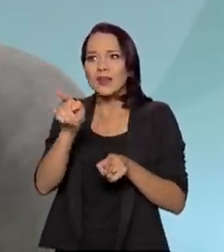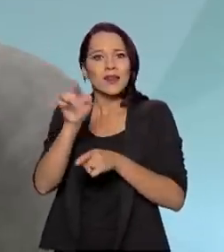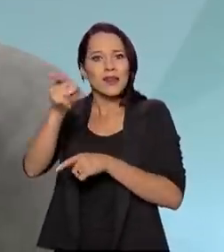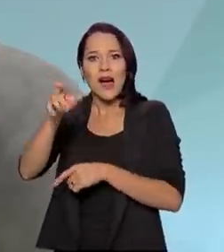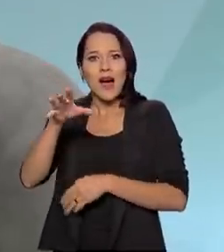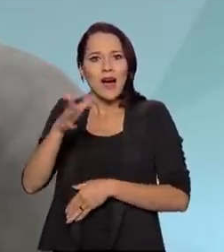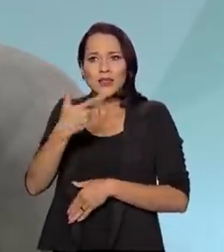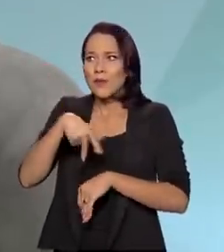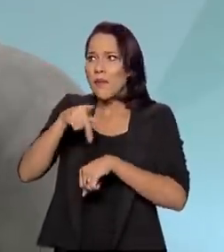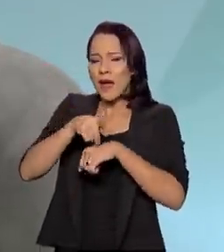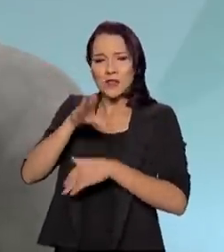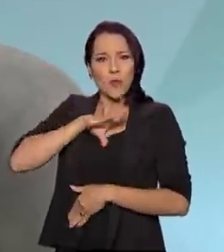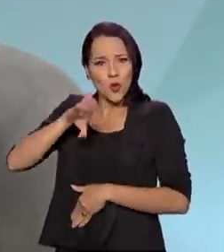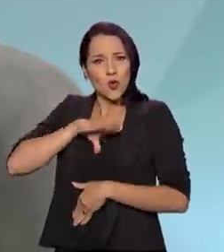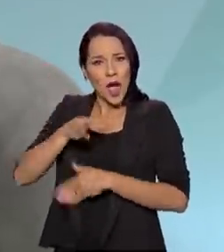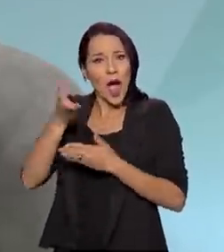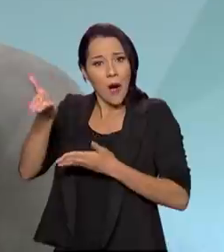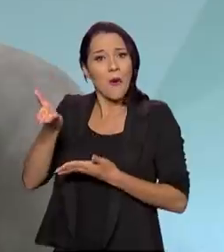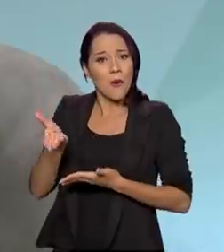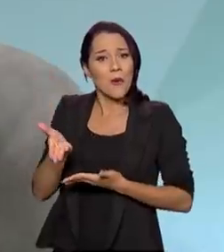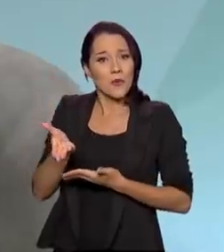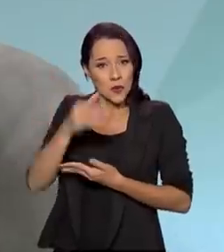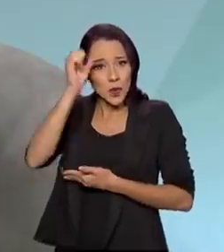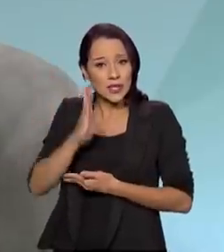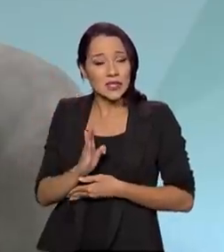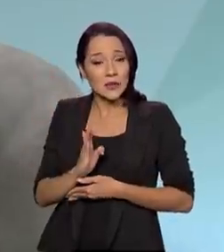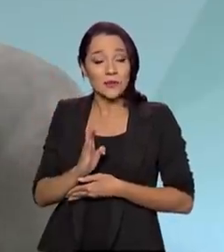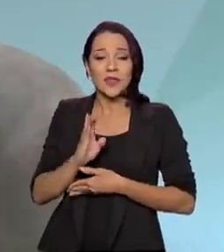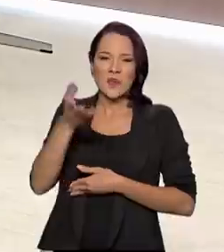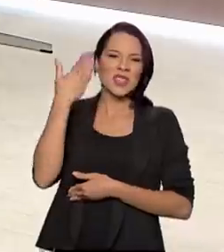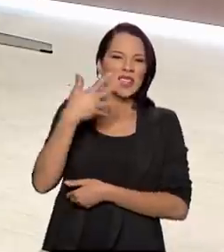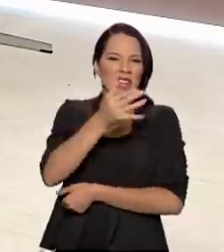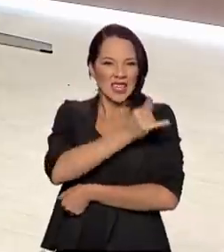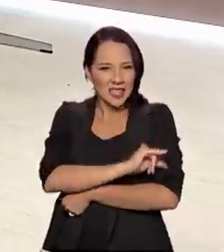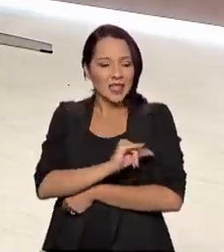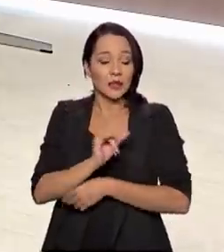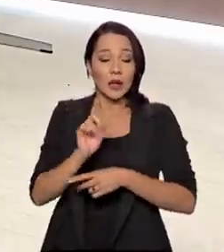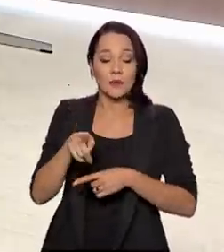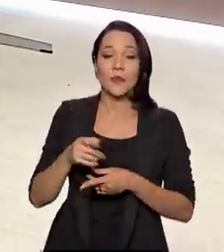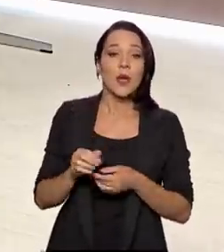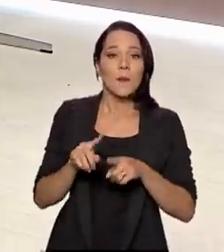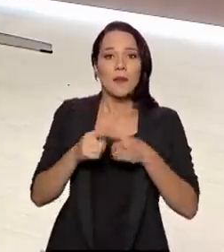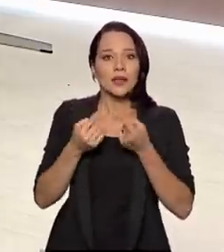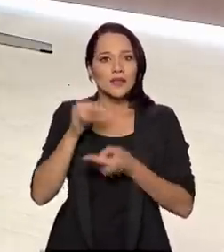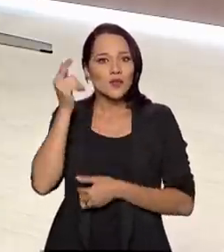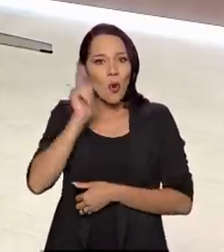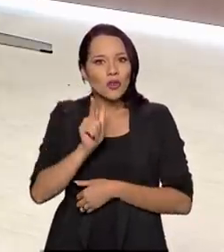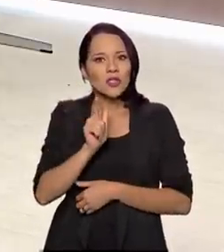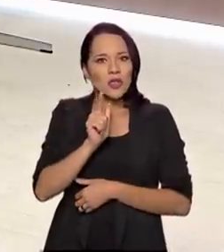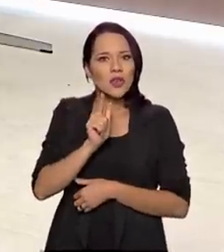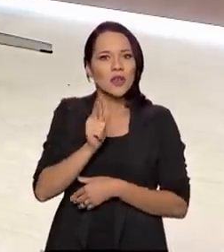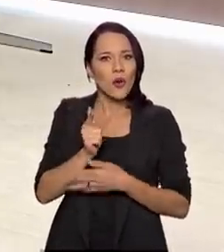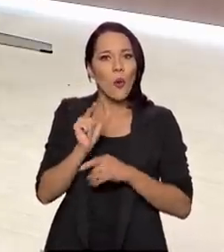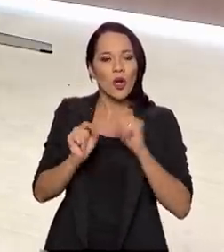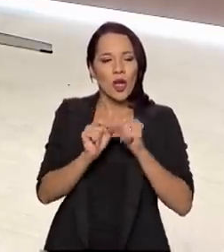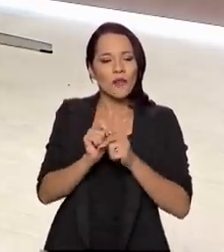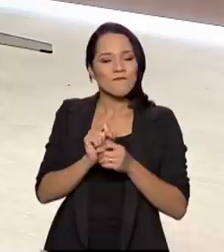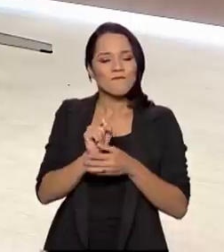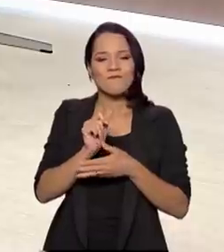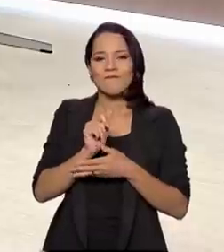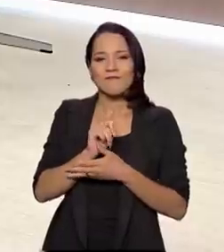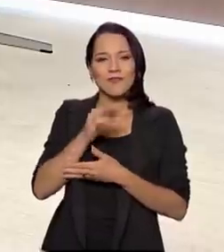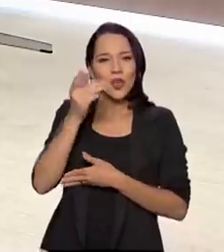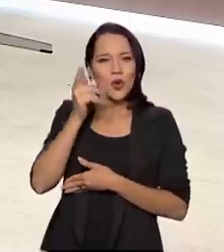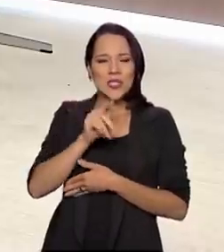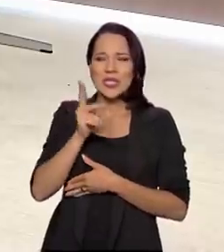de poder do Brasil naquela época, até hoje. Que era o Rio de Janeiro, Recife, Bahia... Eles conseguiram, é uma visão